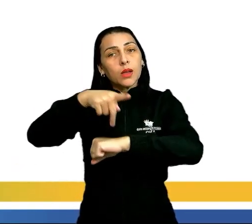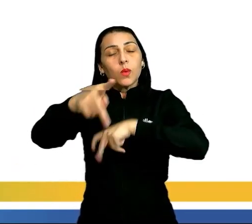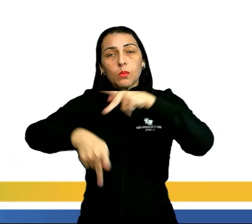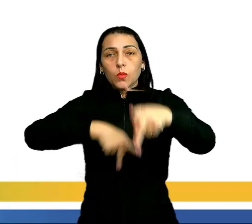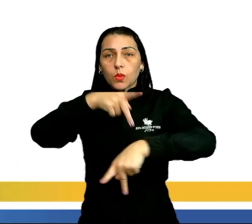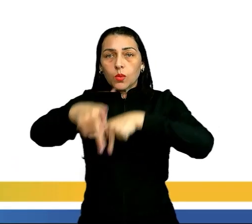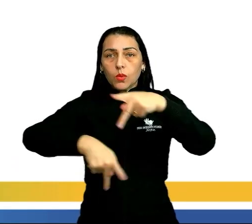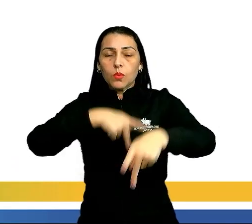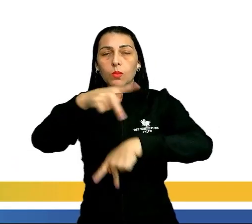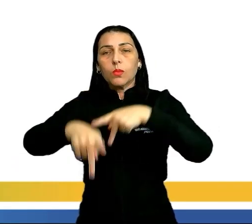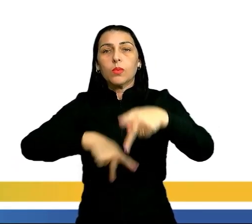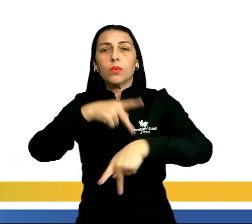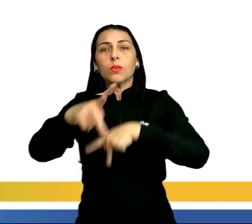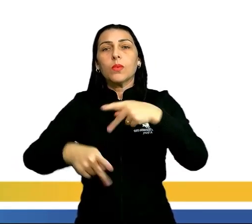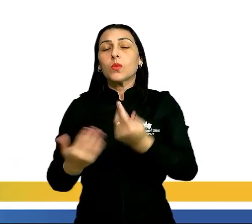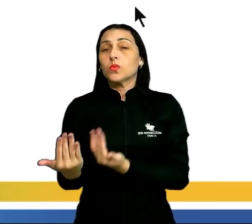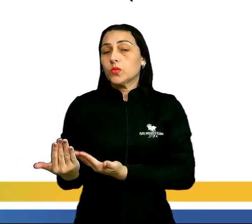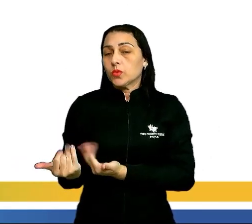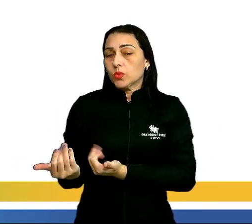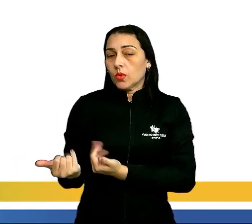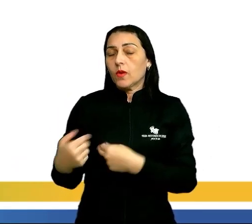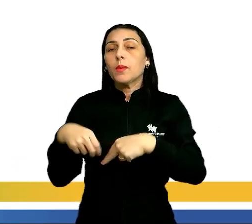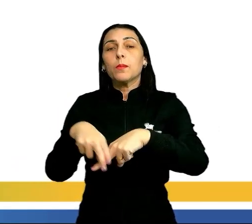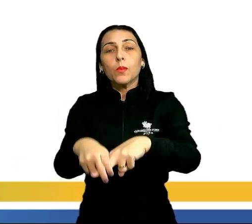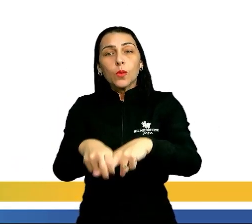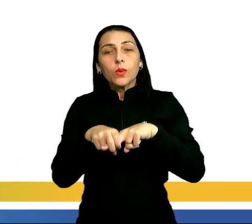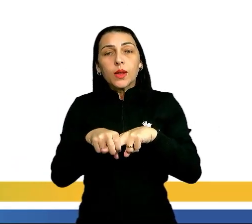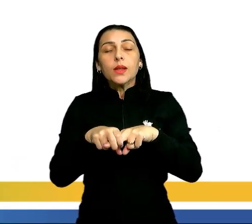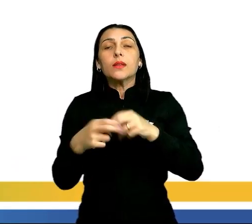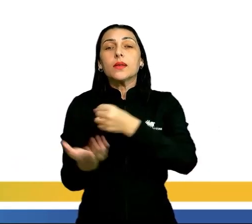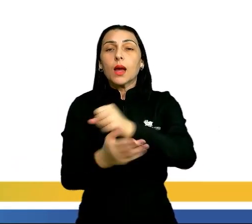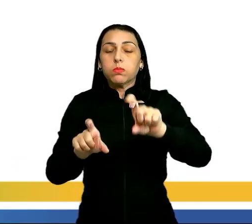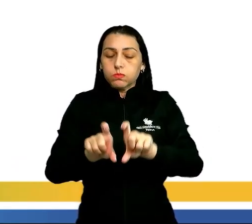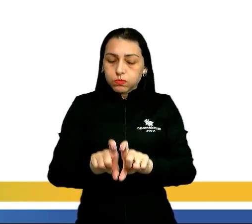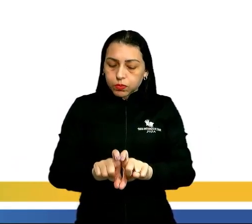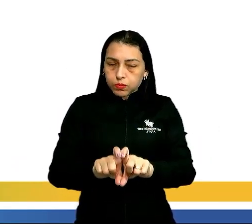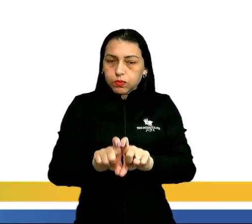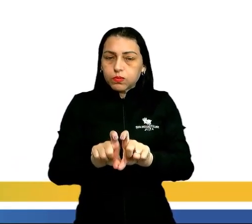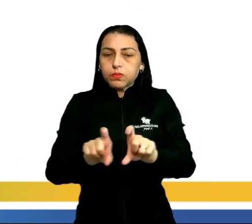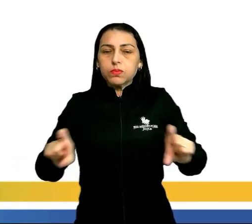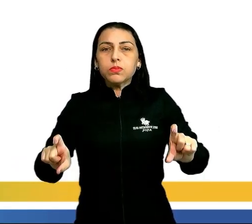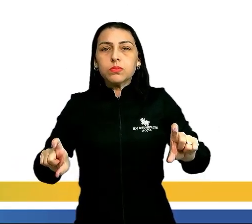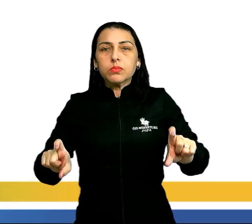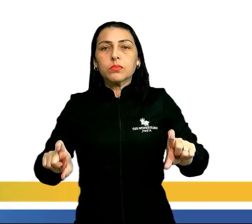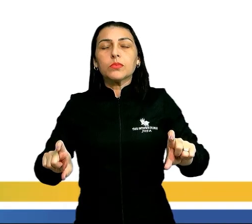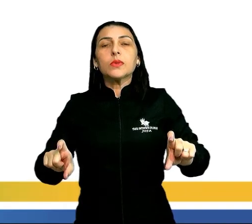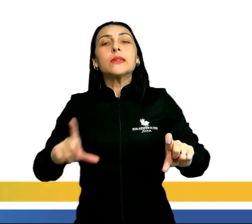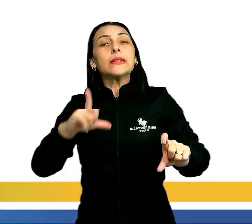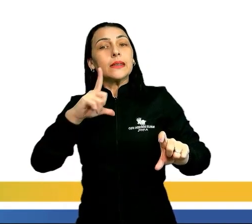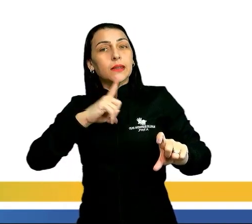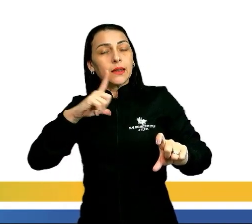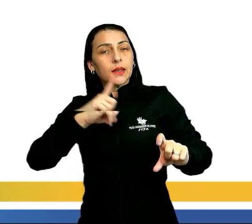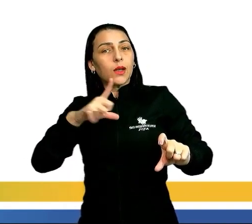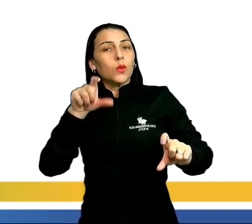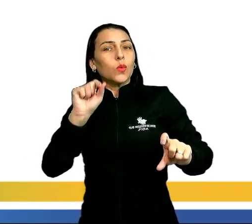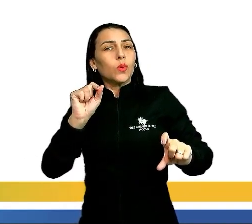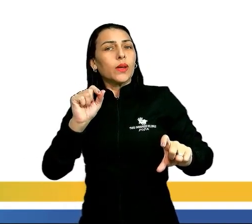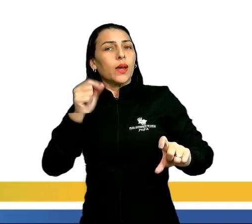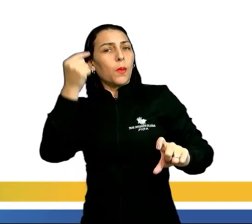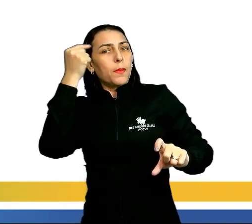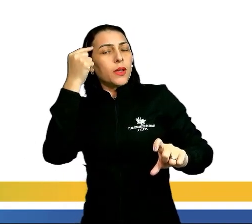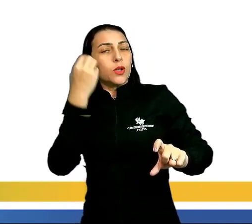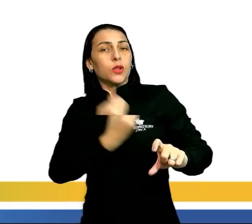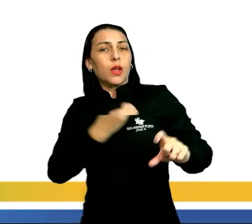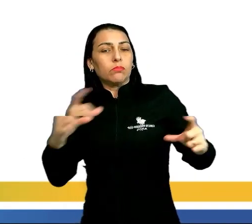população aí predominantemente jovem, por isso que a base, ela é bem larga. Possui uma expectativa de vida